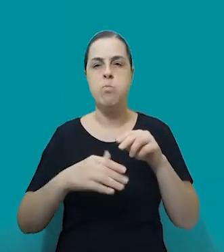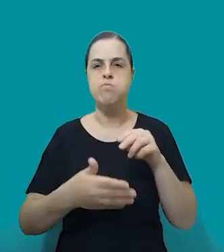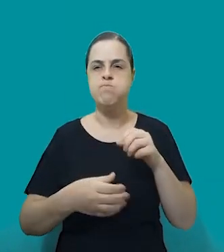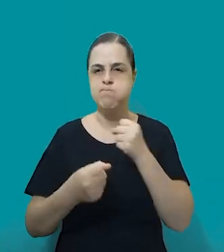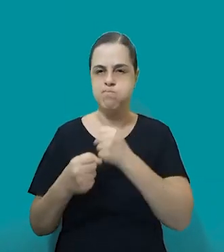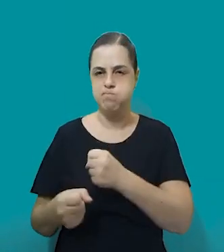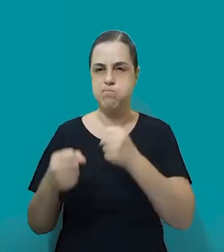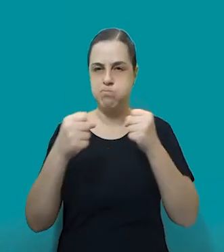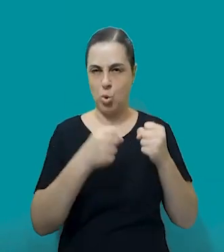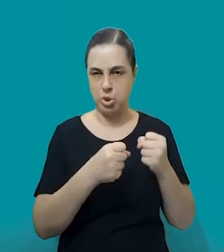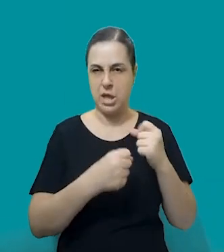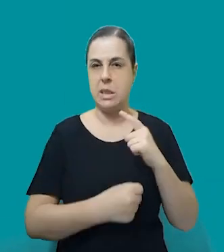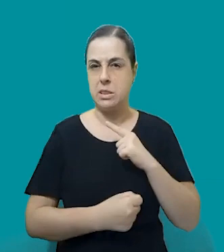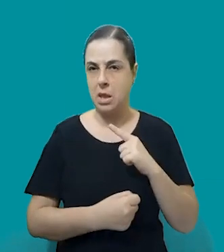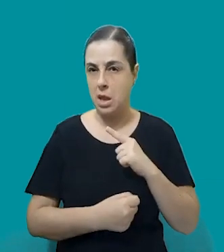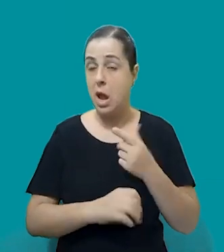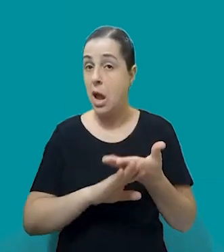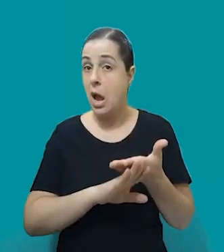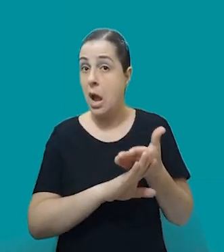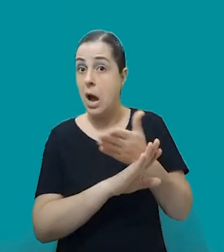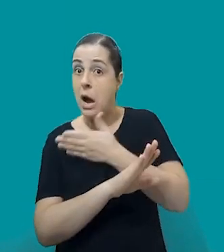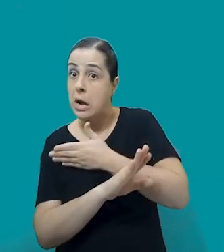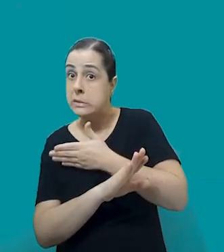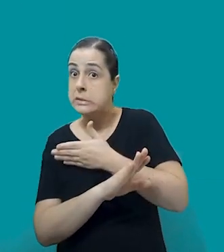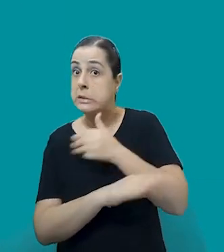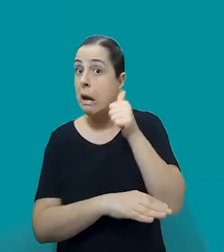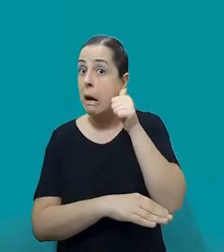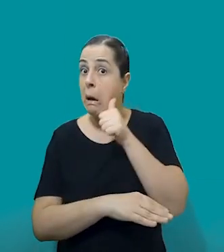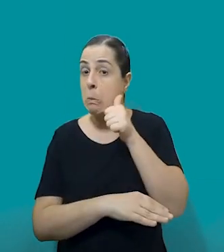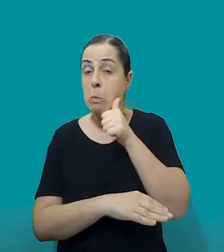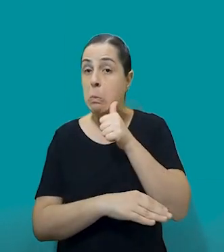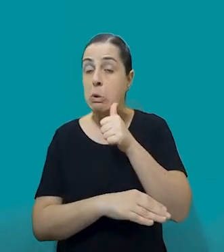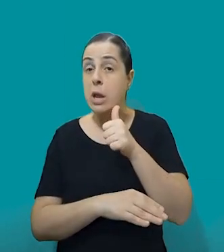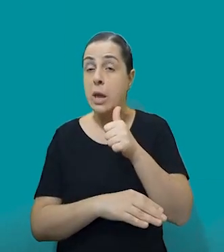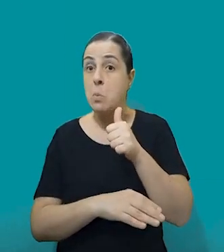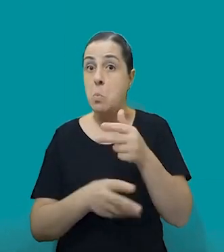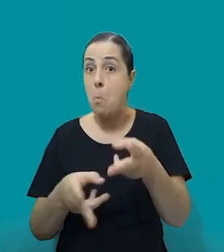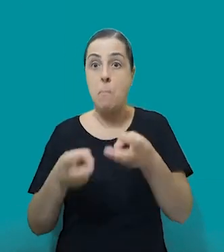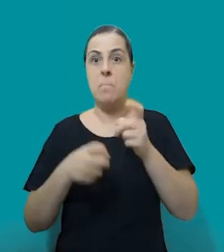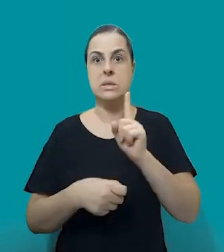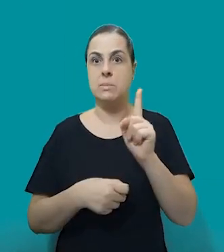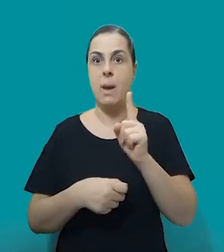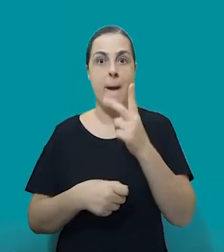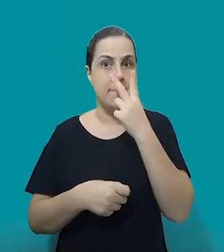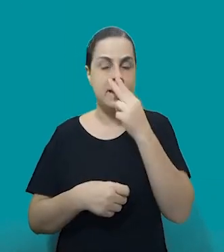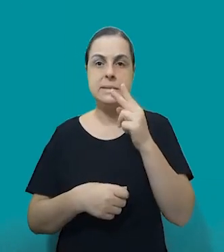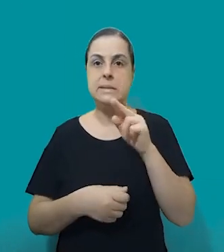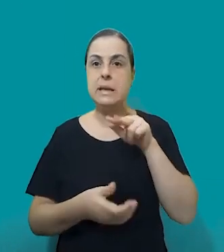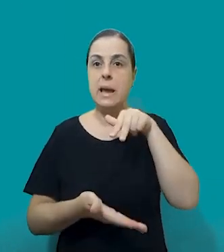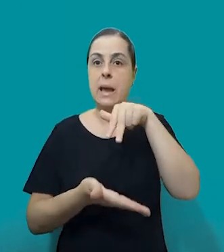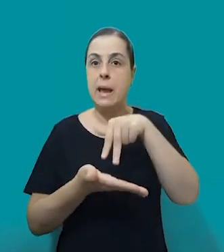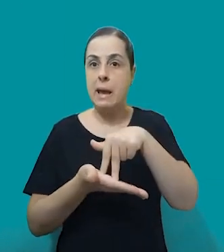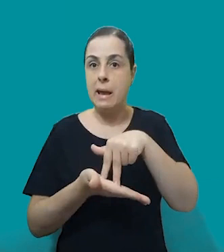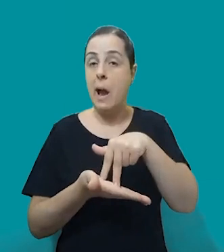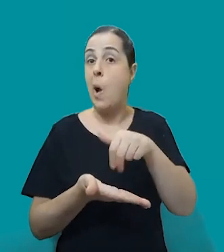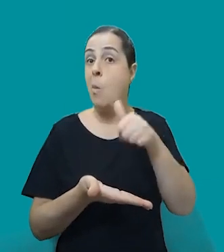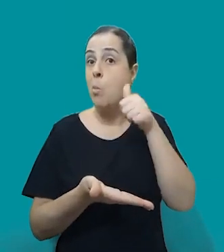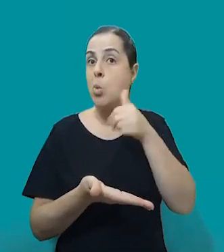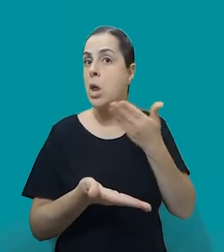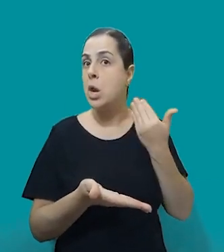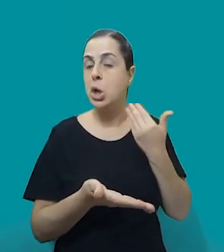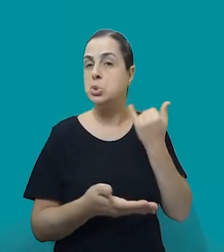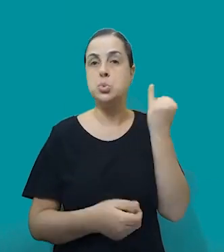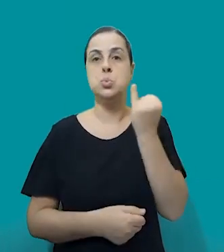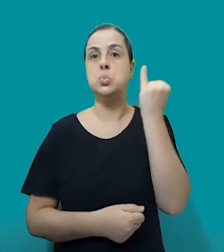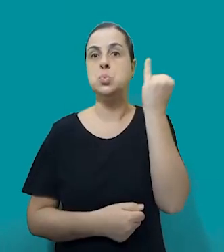presentes, mas a gente ou não identificava, ou a mulher não tinha acendido a esses espaços de poder e, portanto, elas não eram ainda tão relevantes, né? Então, hoje em dia, a gente fala também,